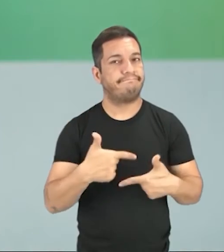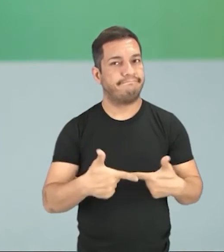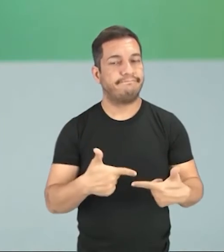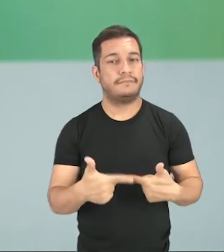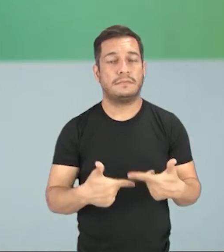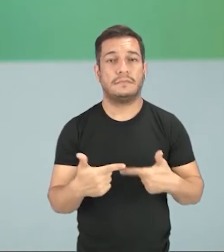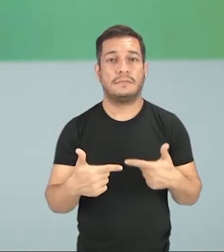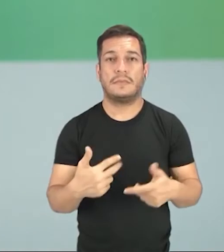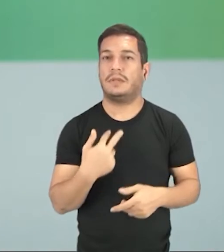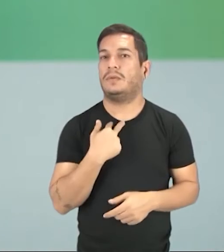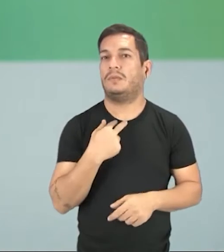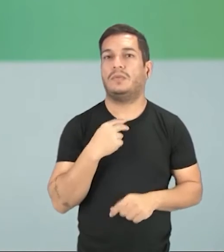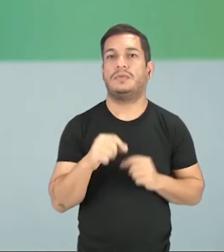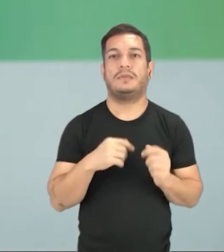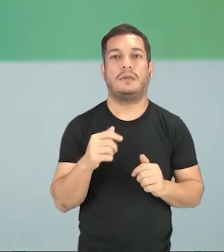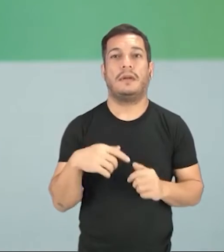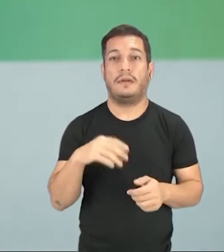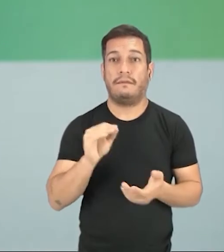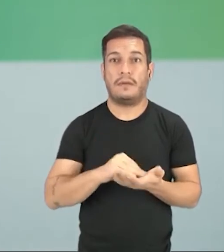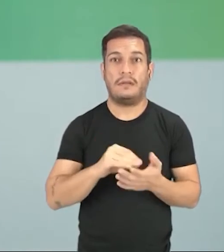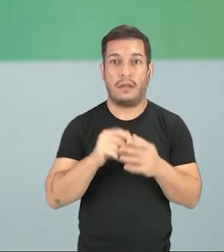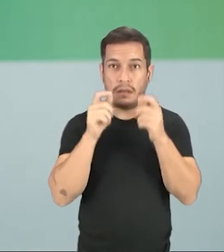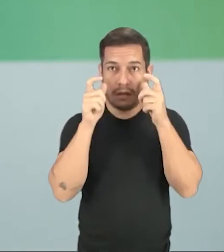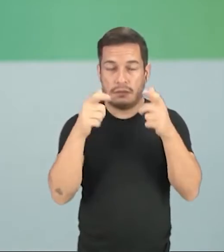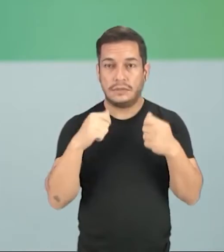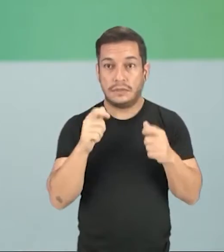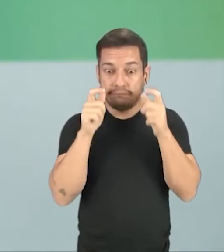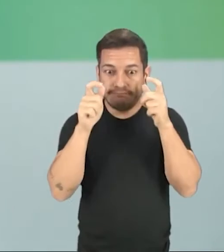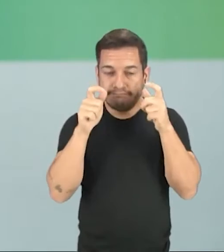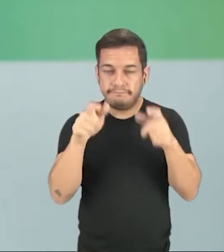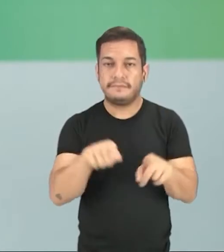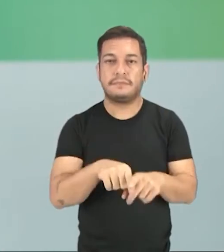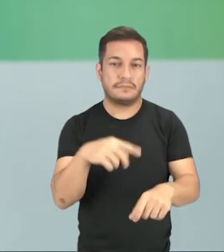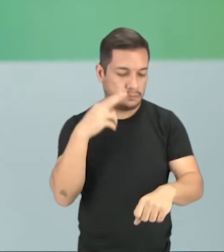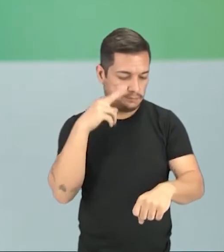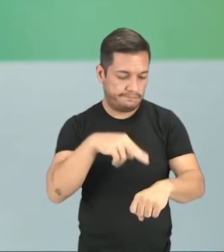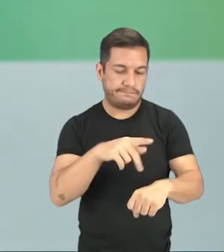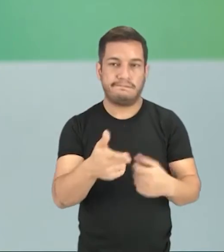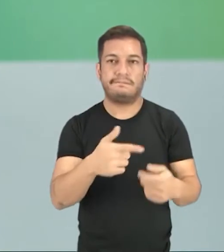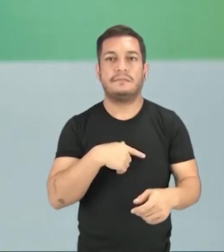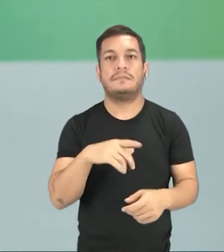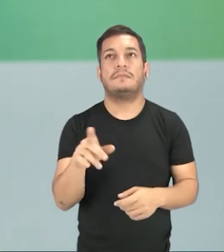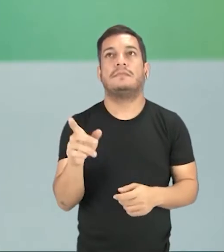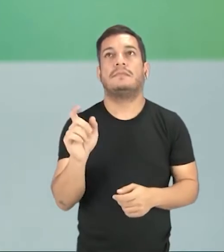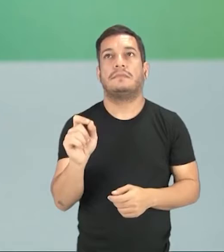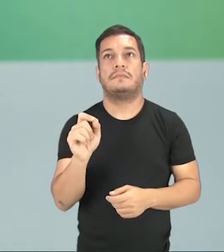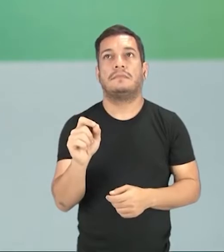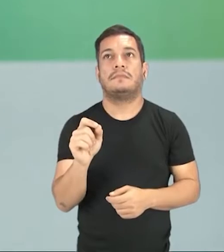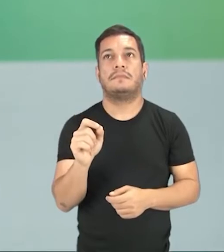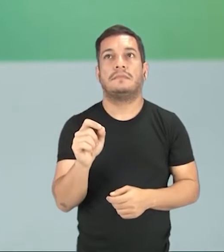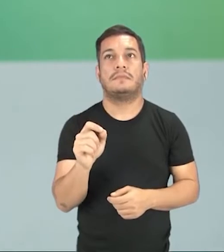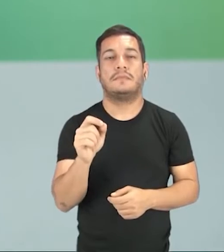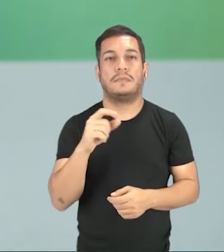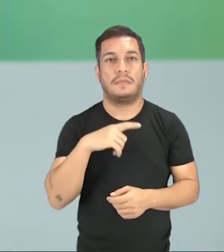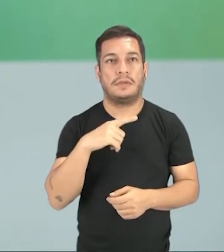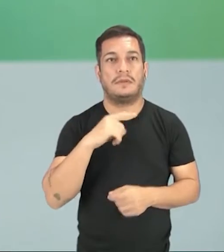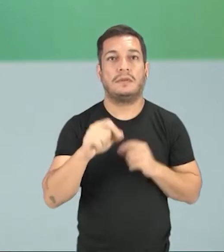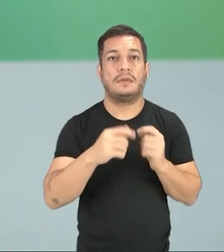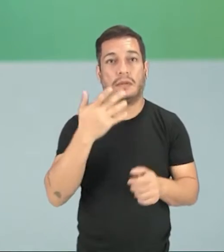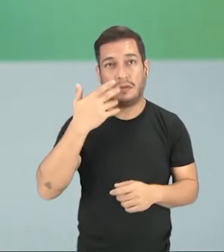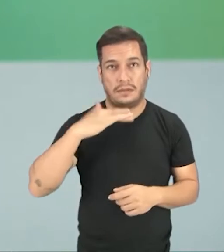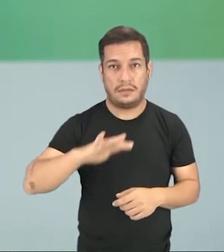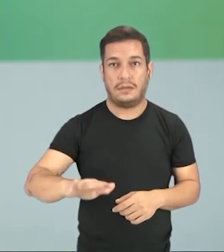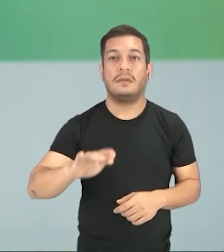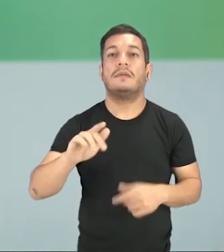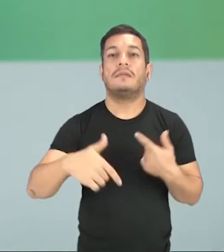Não podia ficar desatento. O mercado absorveu todos os braços, inclusive o infantil. As